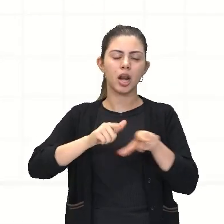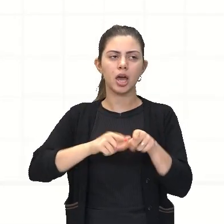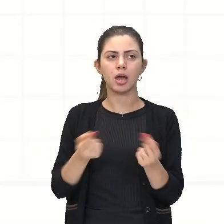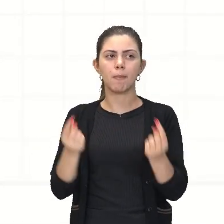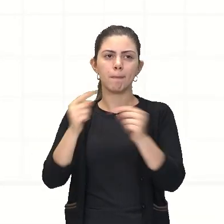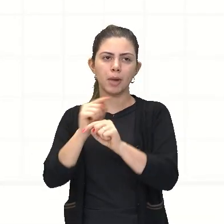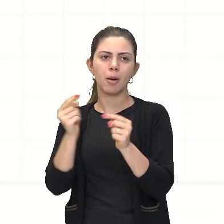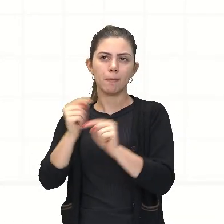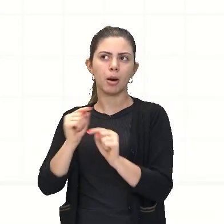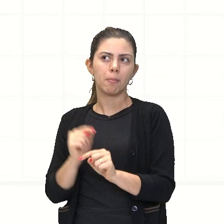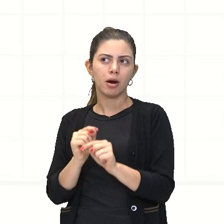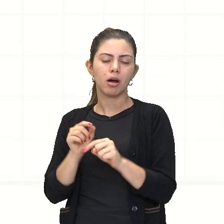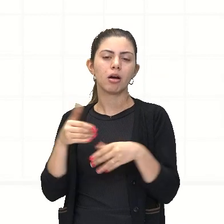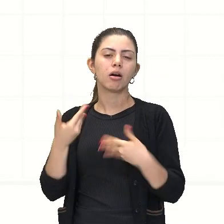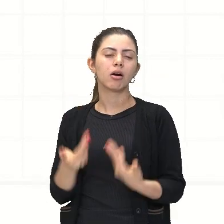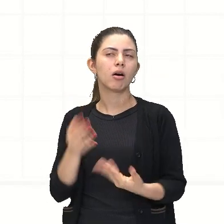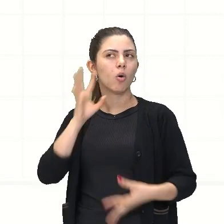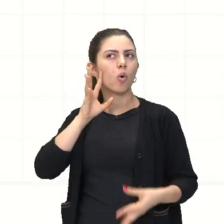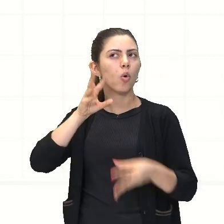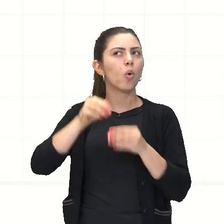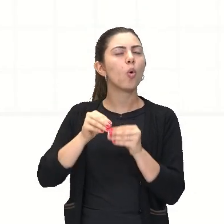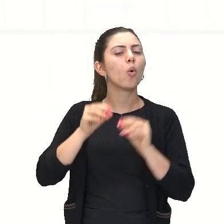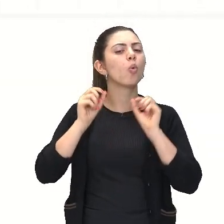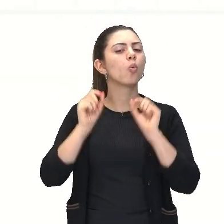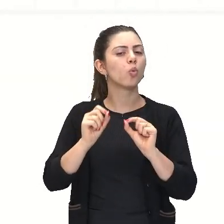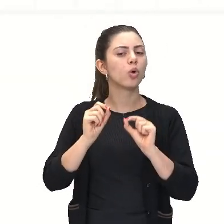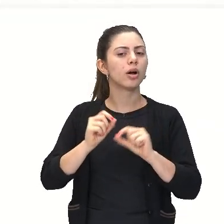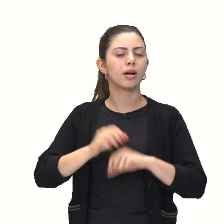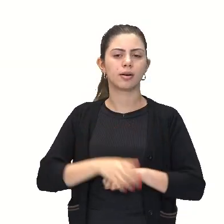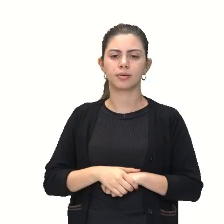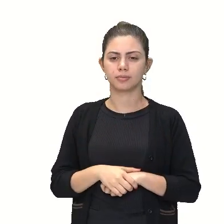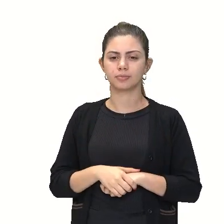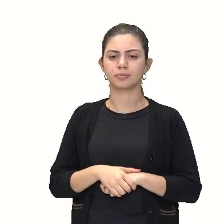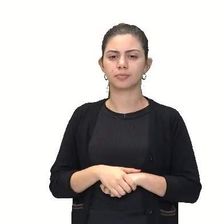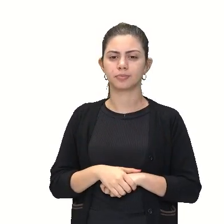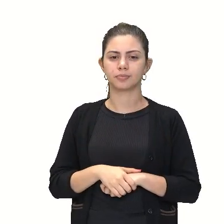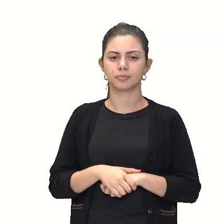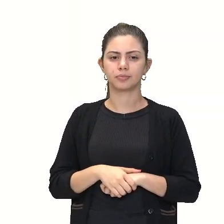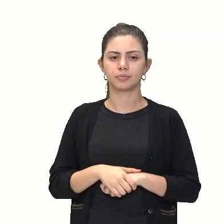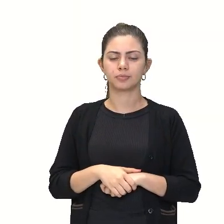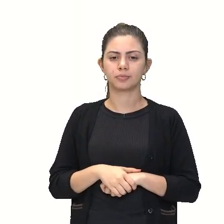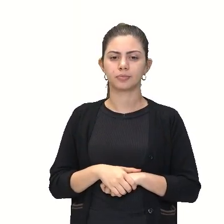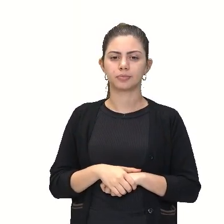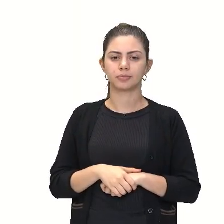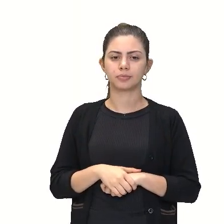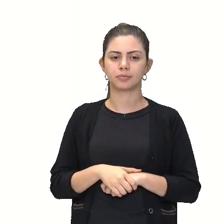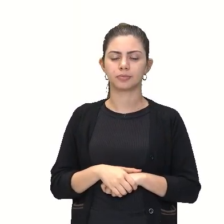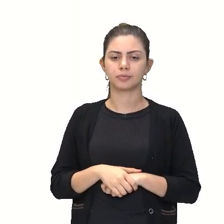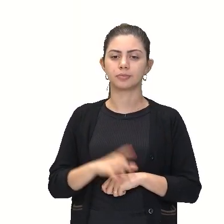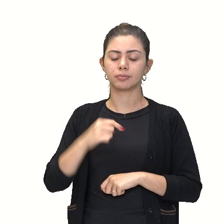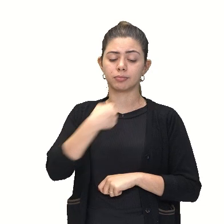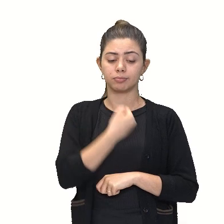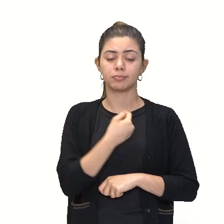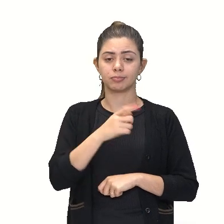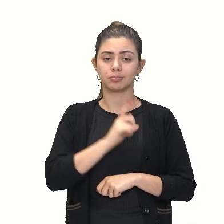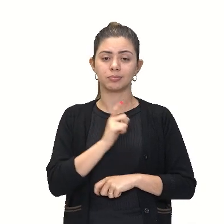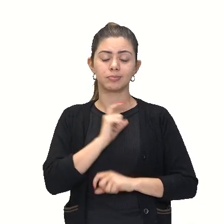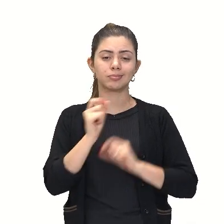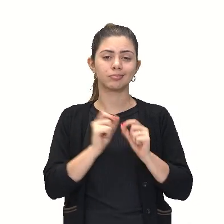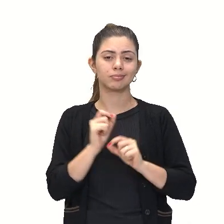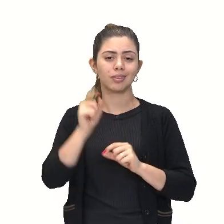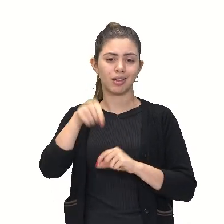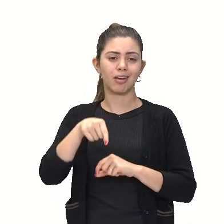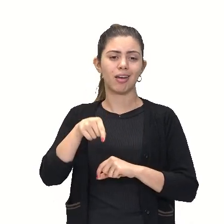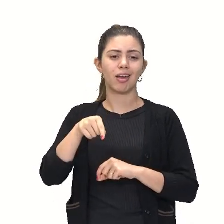significa que eu estou trabalhando com o caso